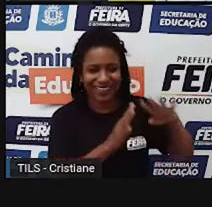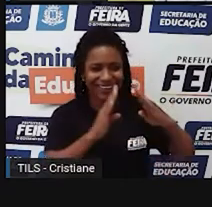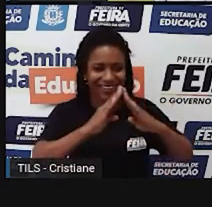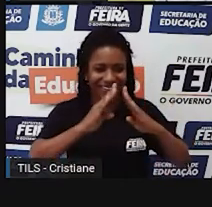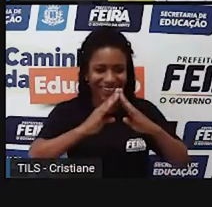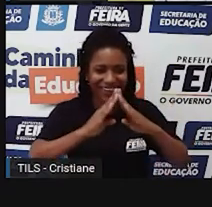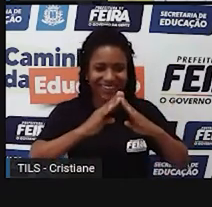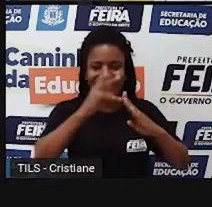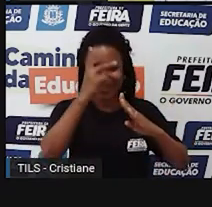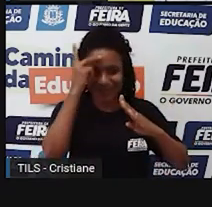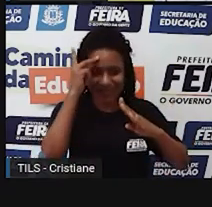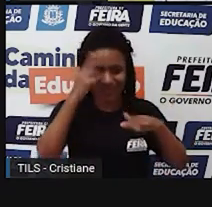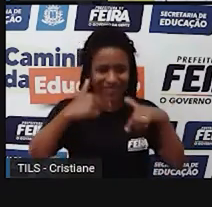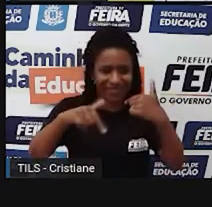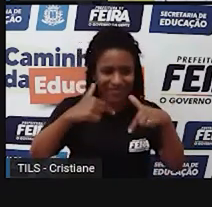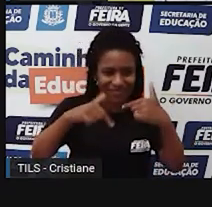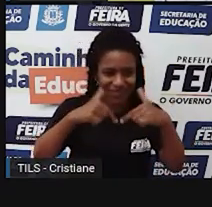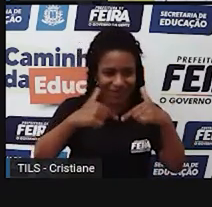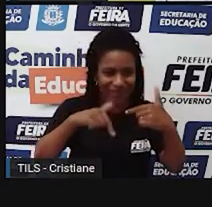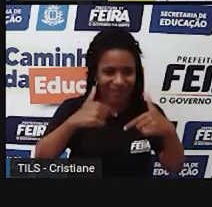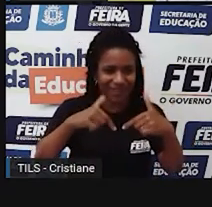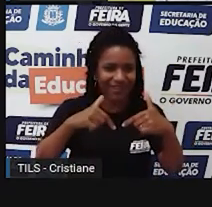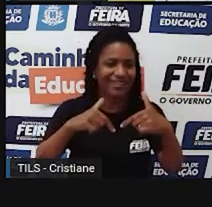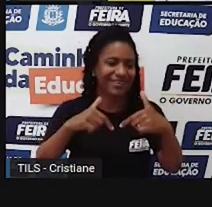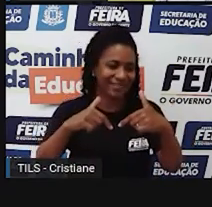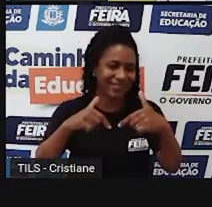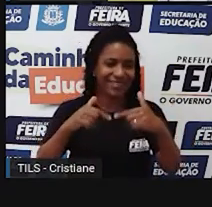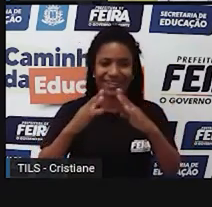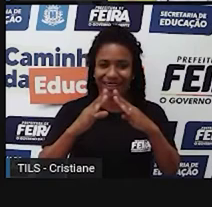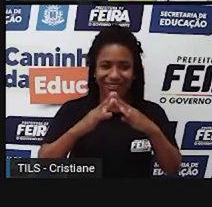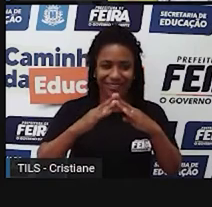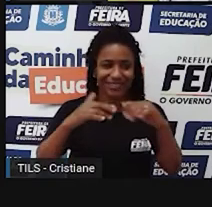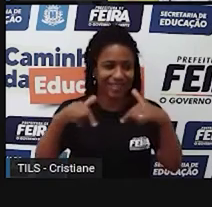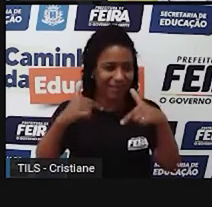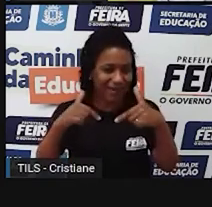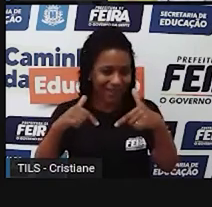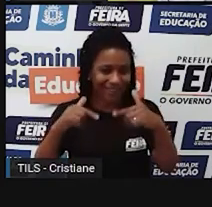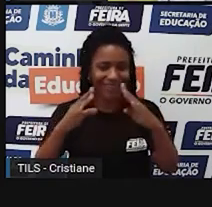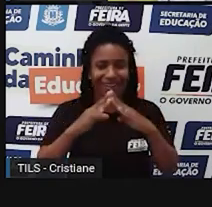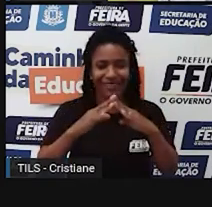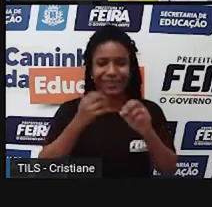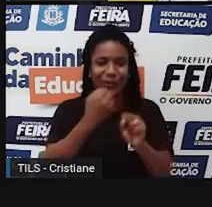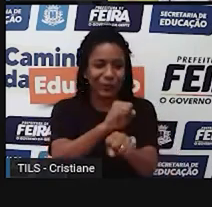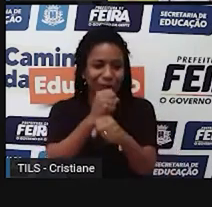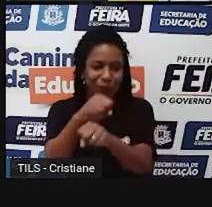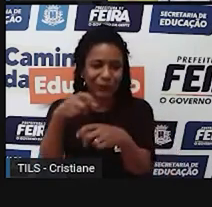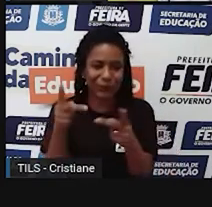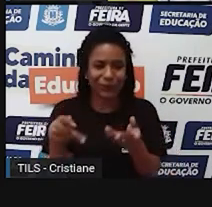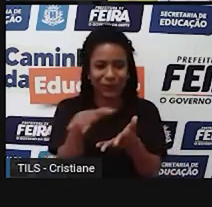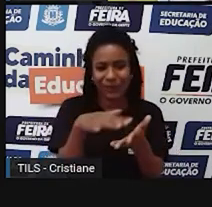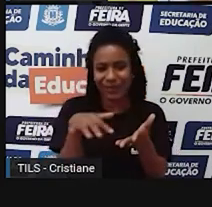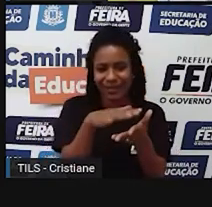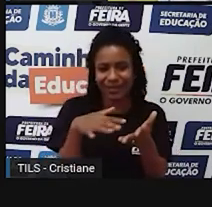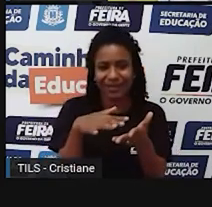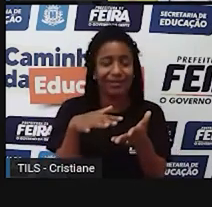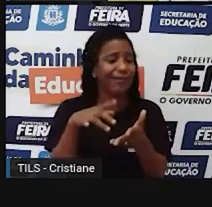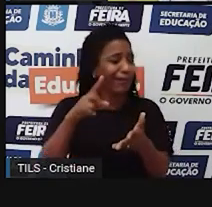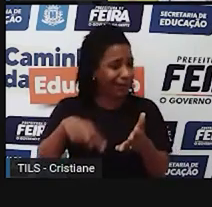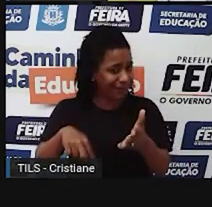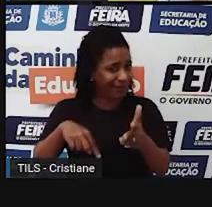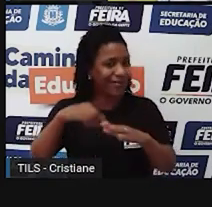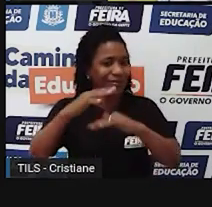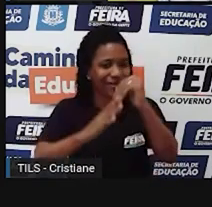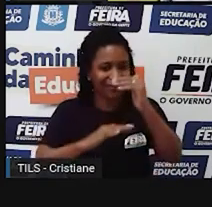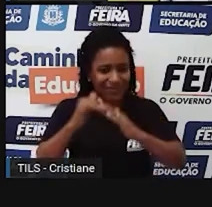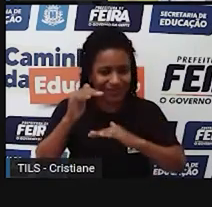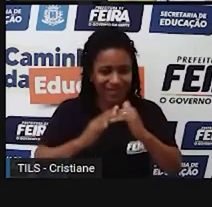remuneração pelo seu trabalho. Mas é uma profissional enorme porque ela cuida das pessoas